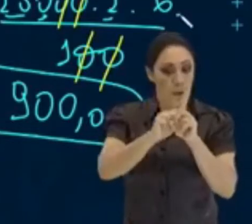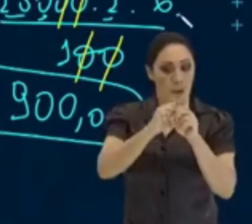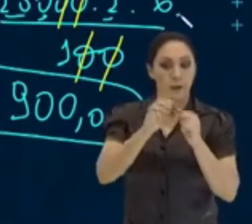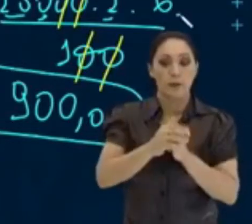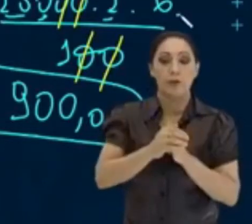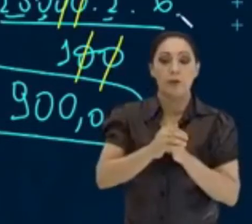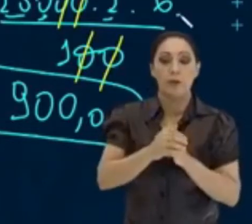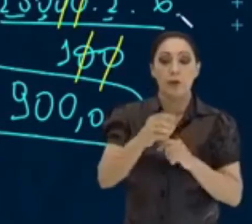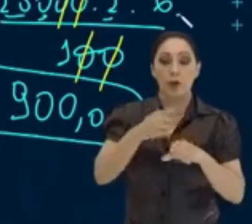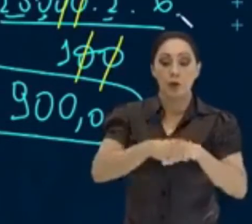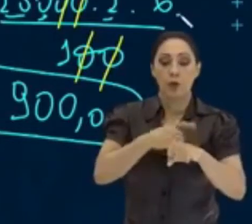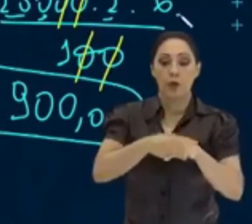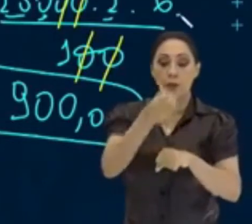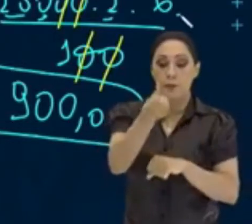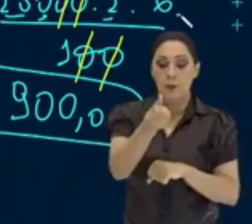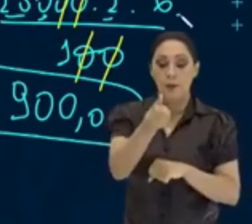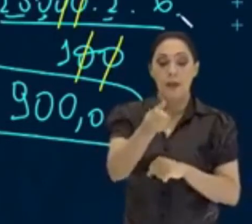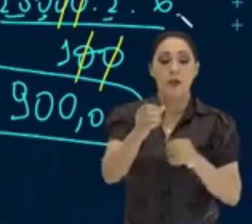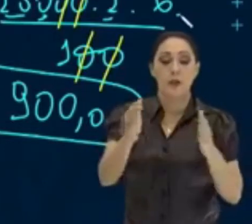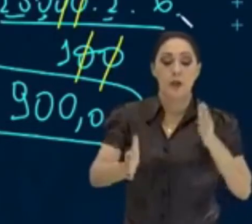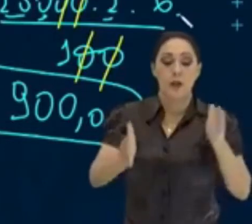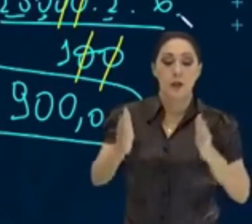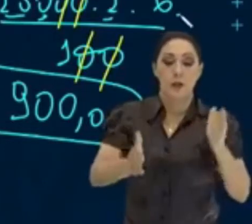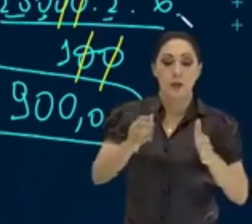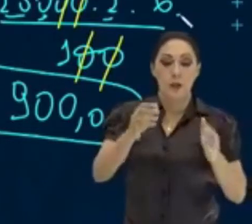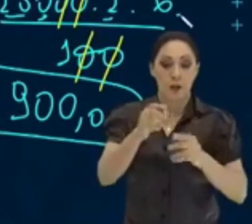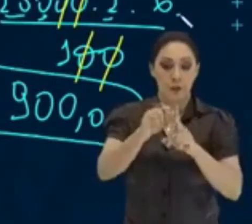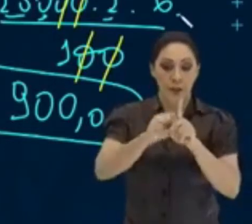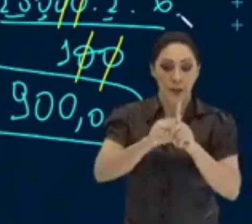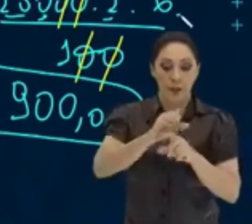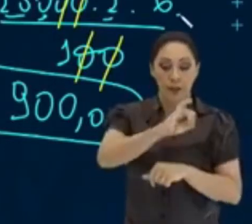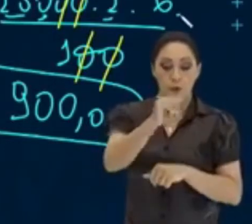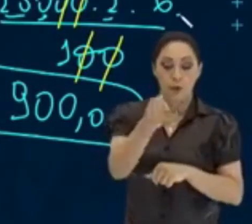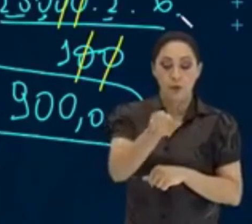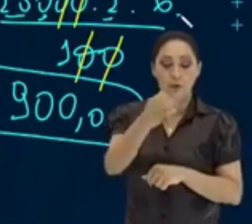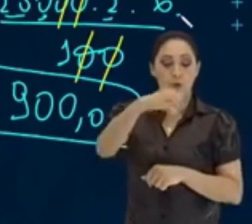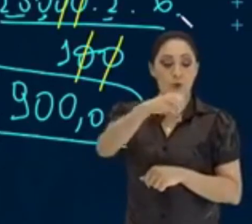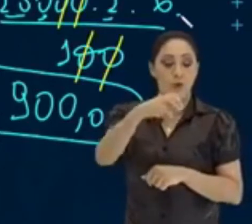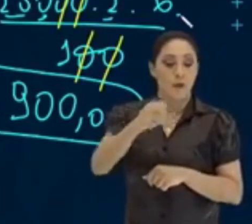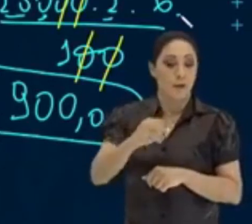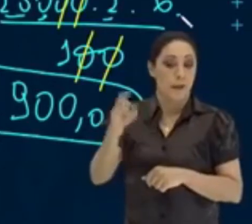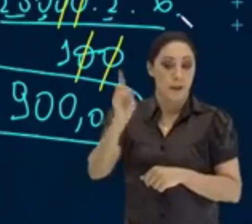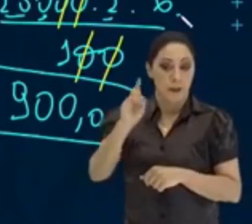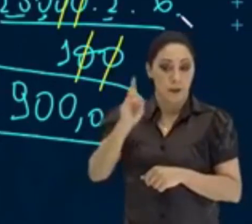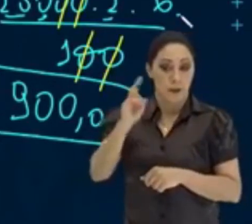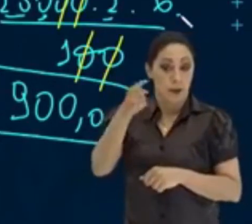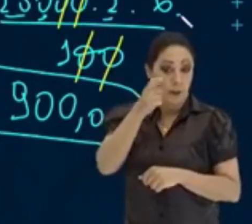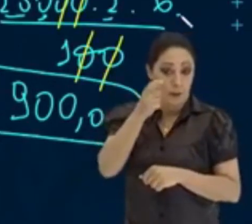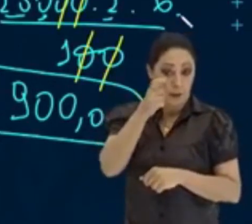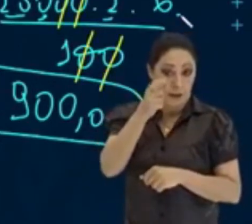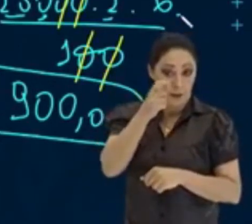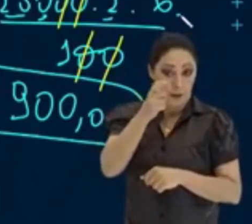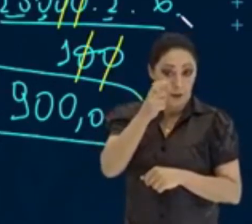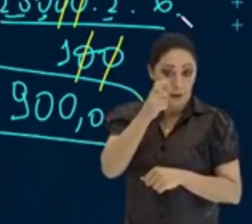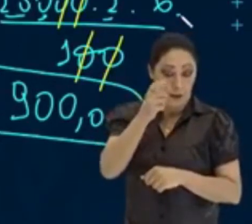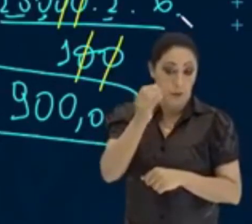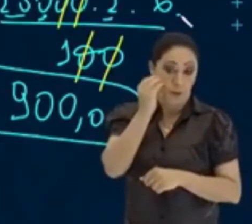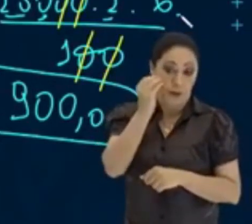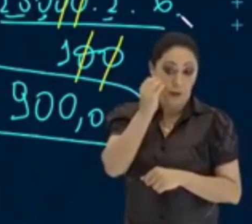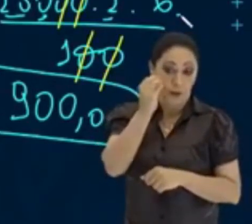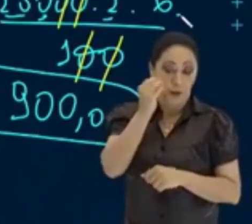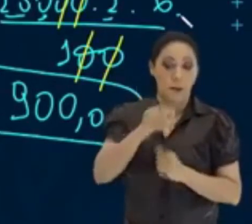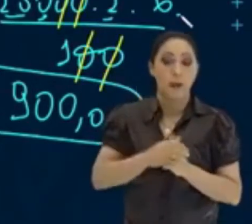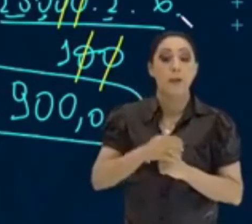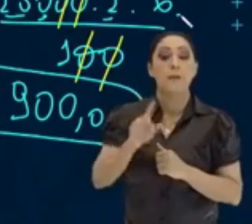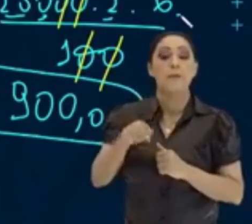6 meses. Os juros, 900 reais. Agora, presta atenção aí pra mim, pessoal. Presta atenção. A